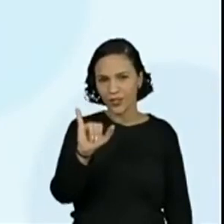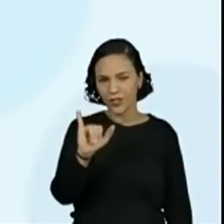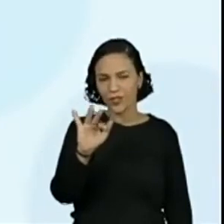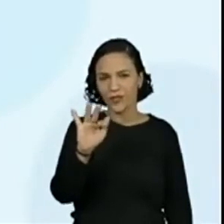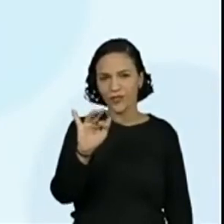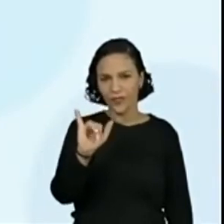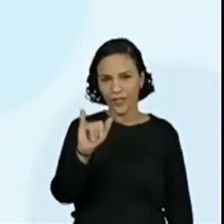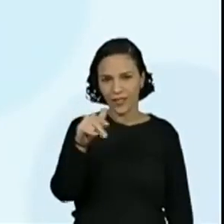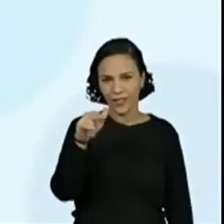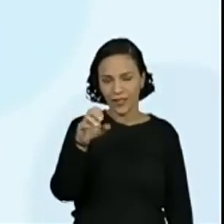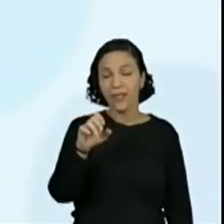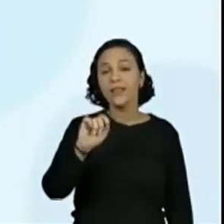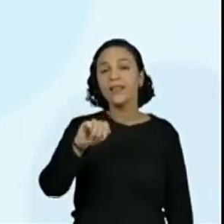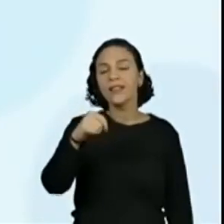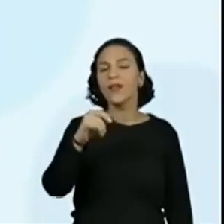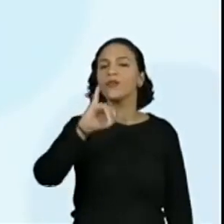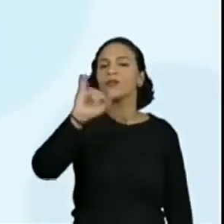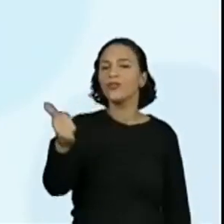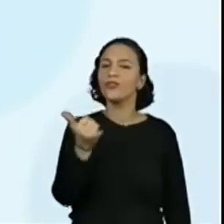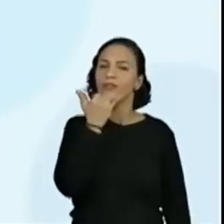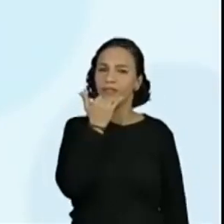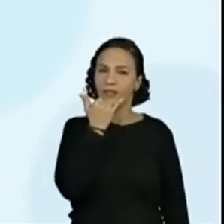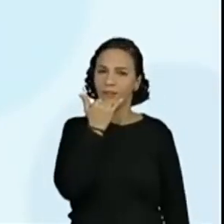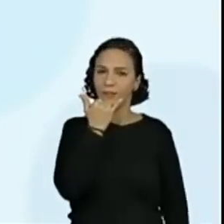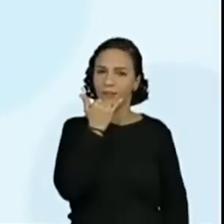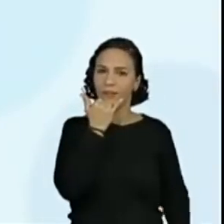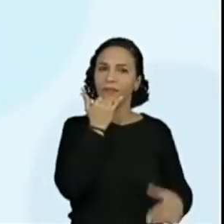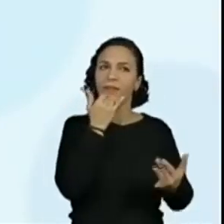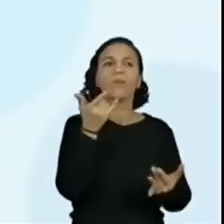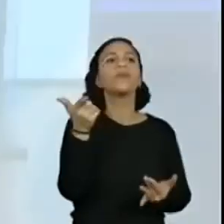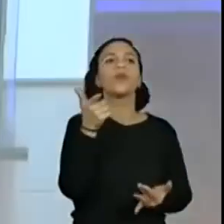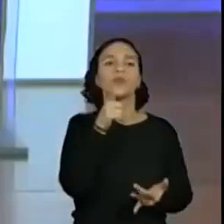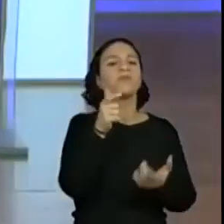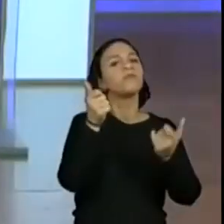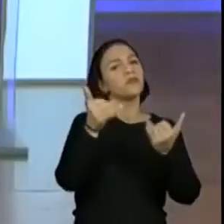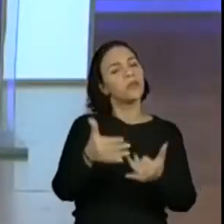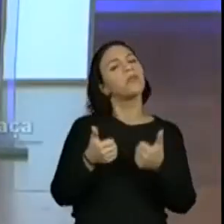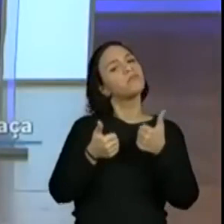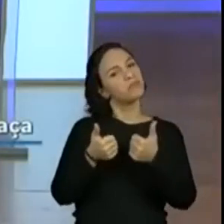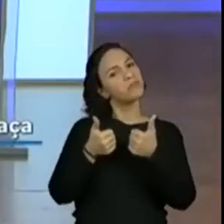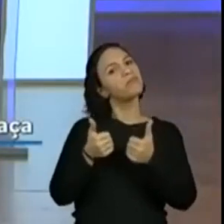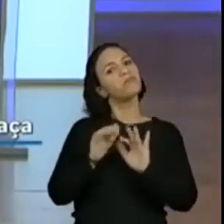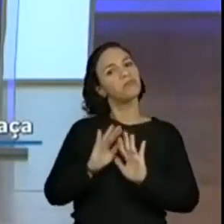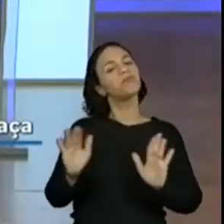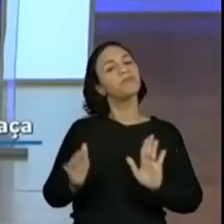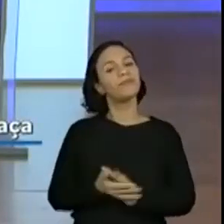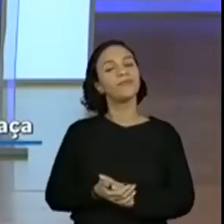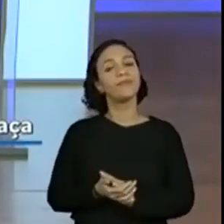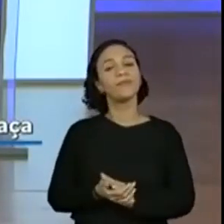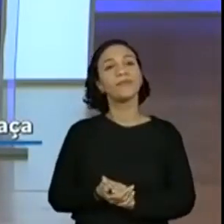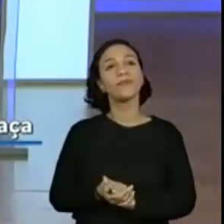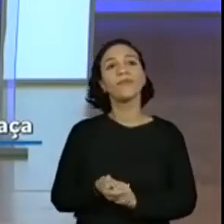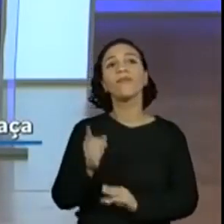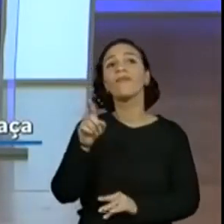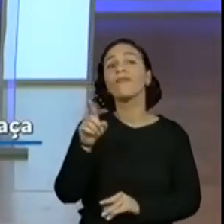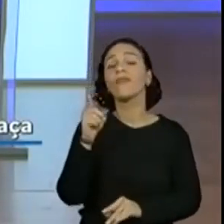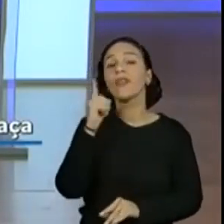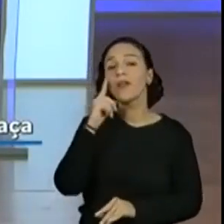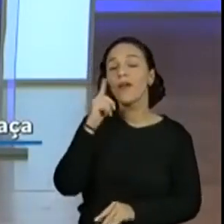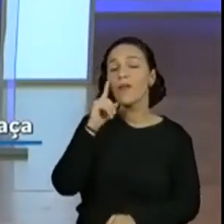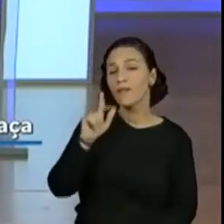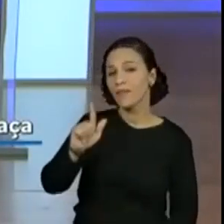né? A gente conseguiu justificar direitinho. Quem colocou ali treze flores? O Guilherme e a Sofia